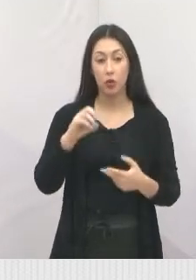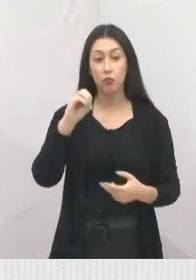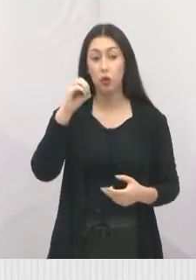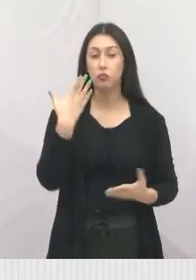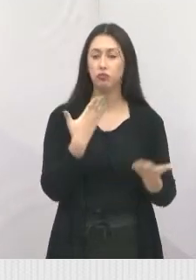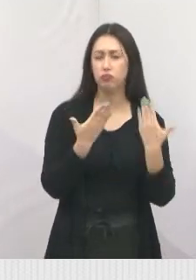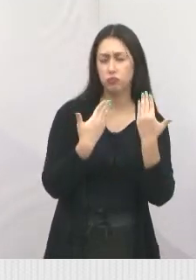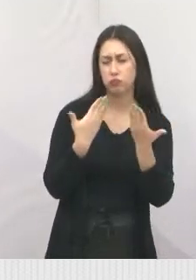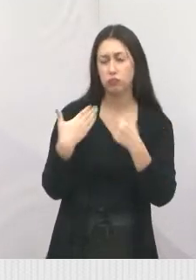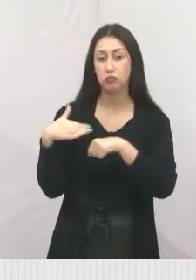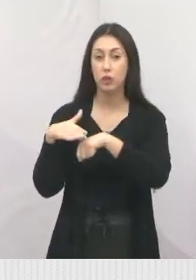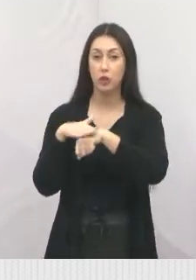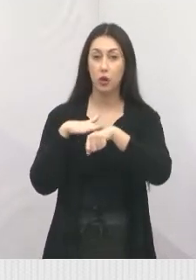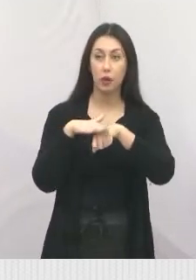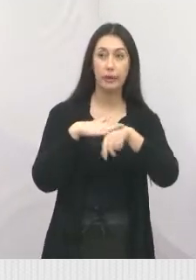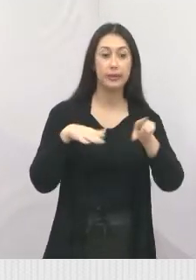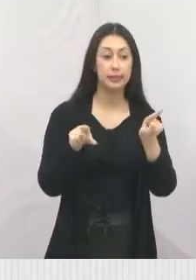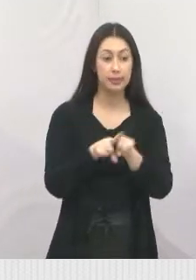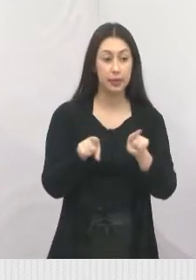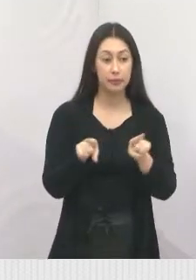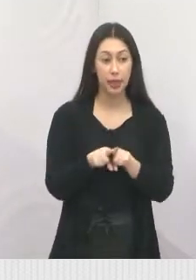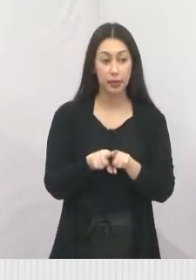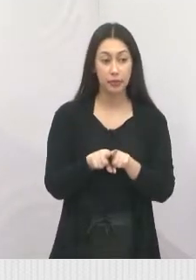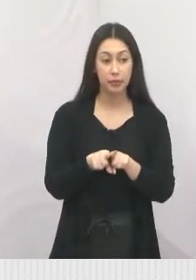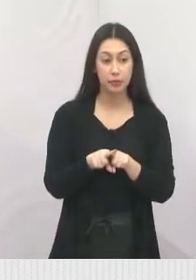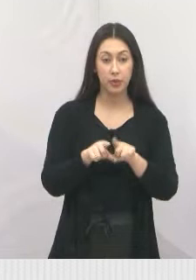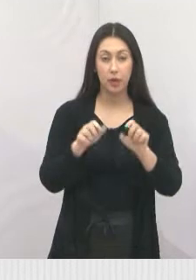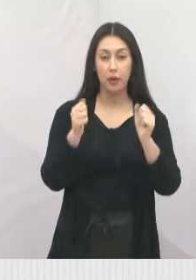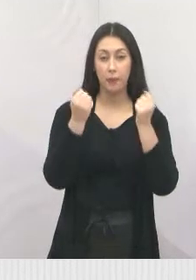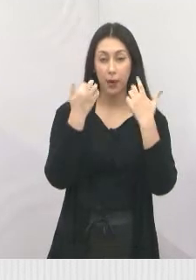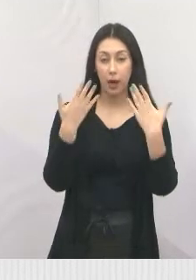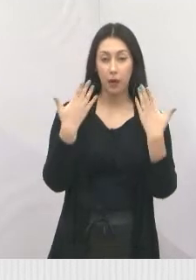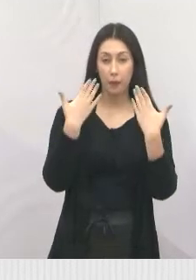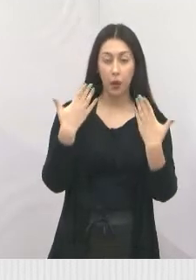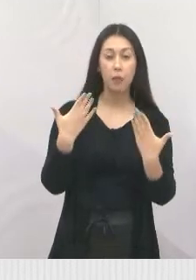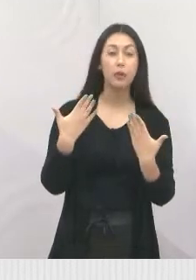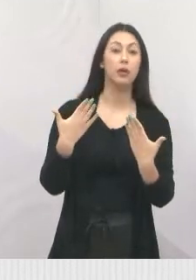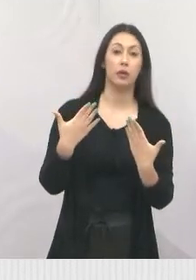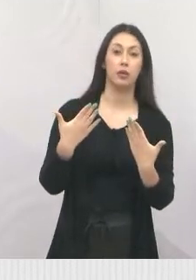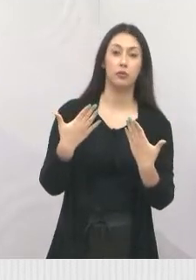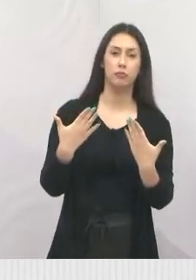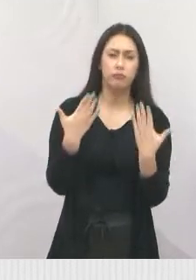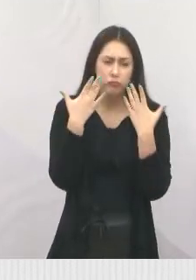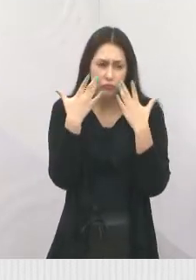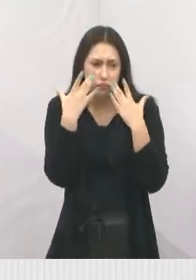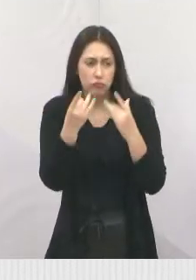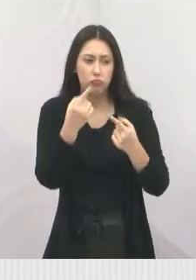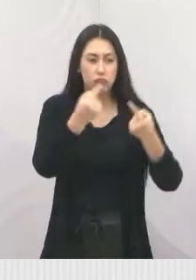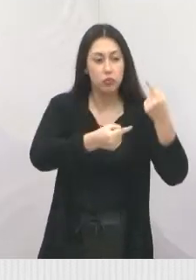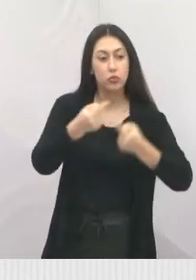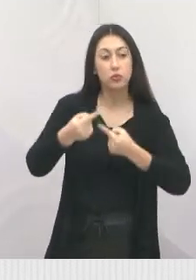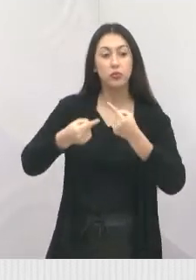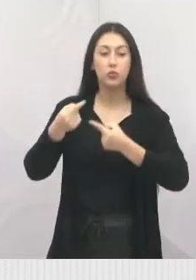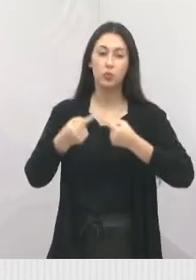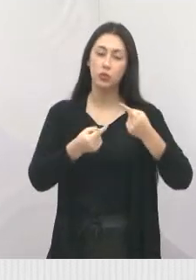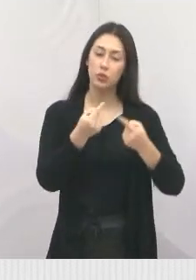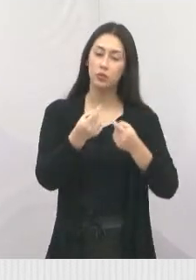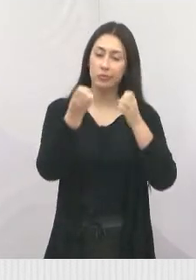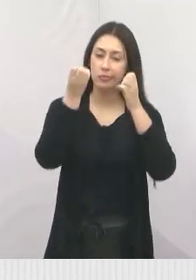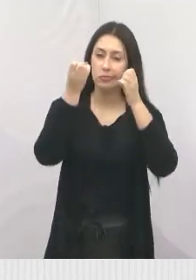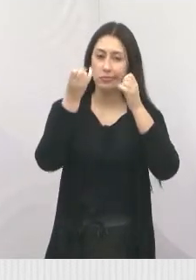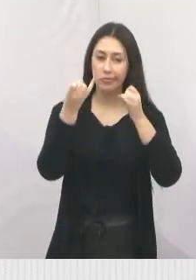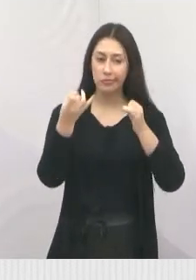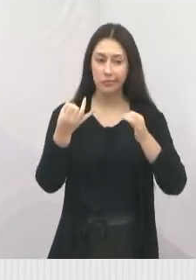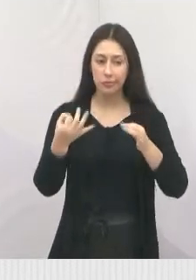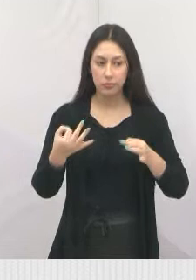diálogo e também para ouvir, uma audiência pública para ouvir todas as discussões que foram descritas